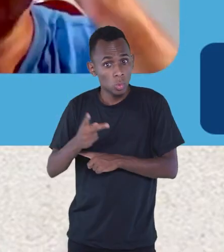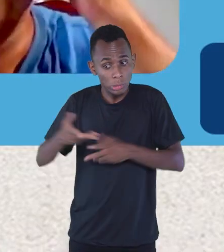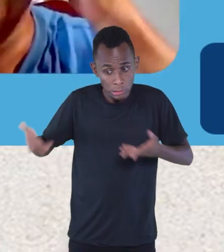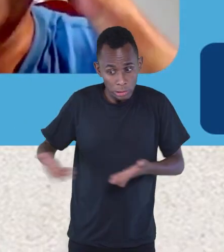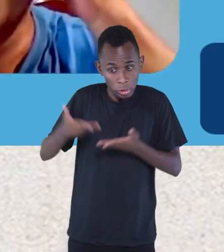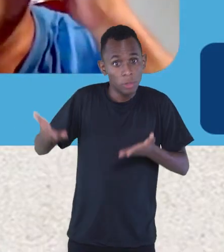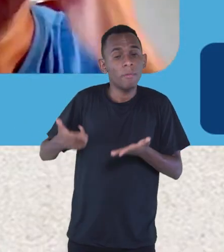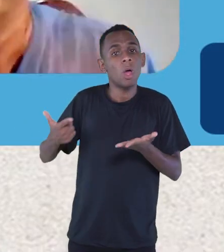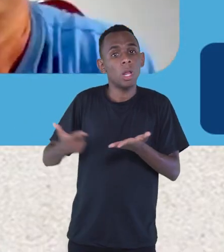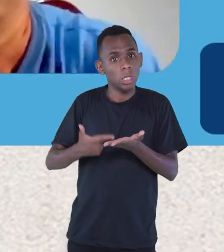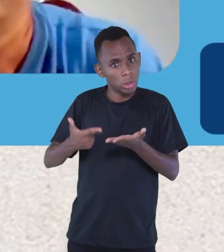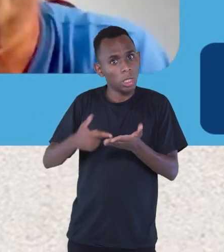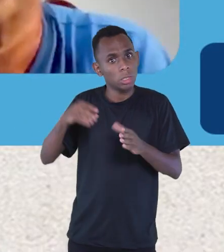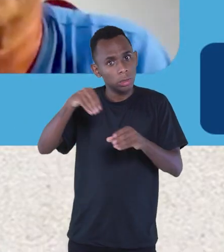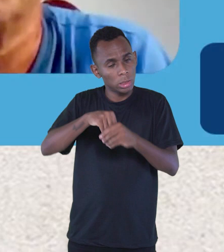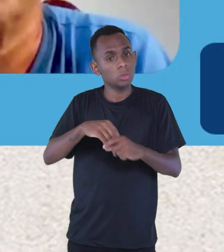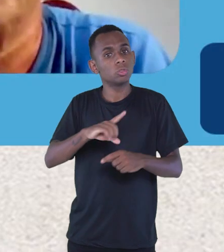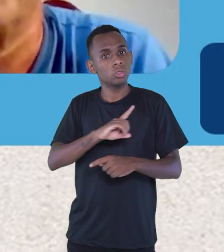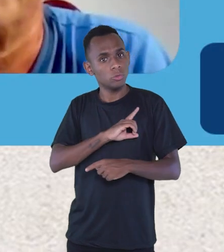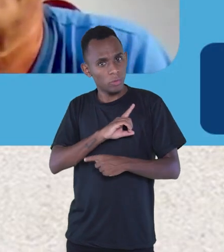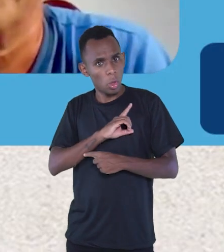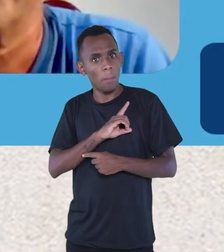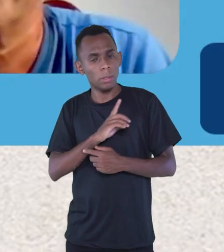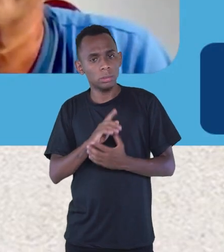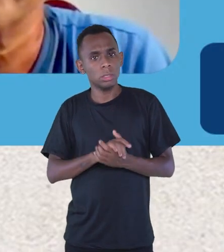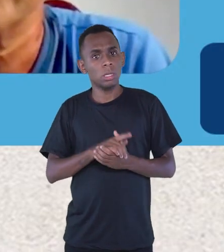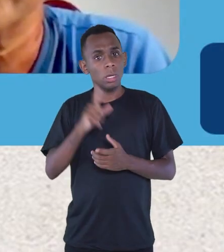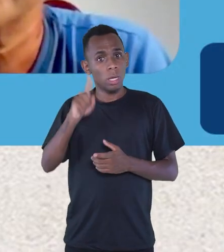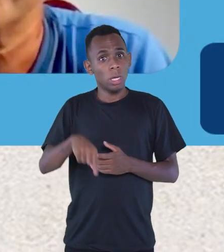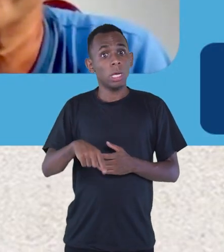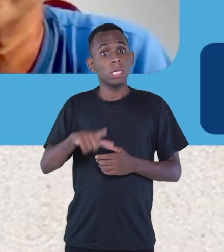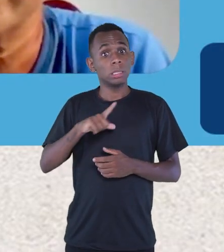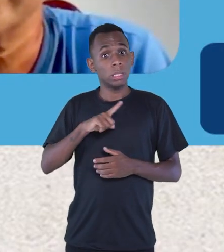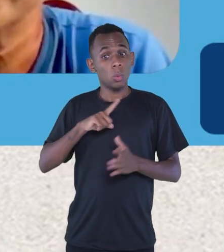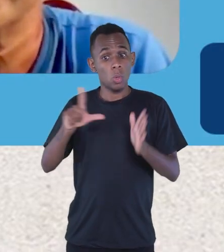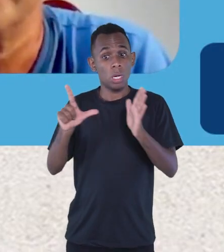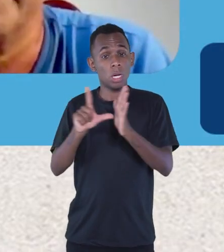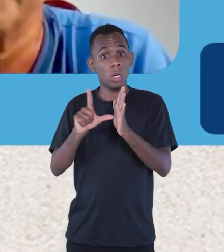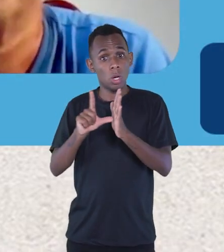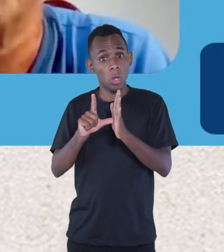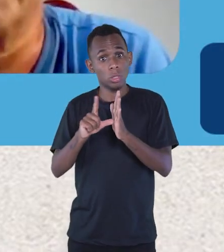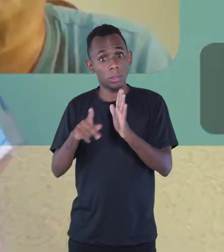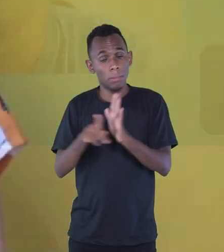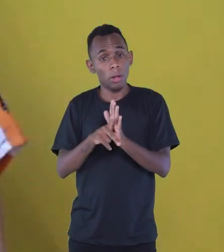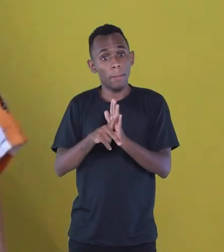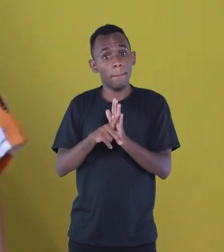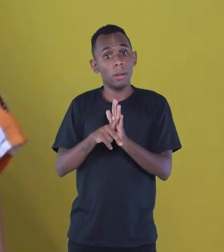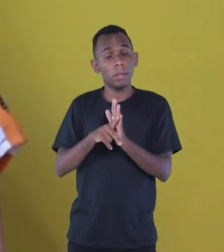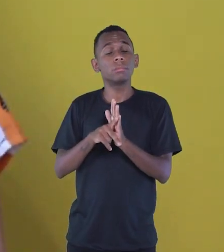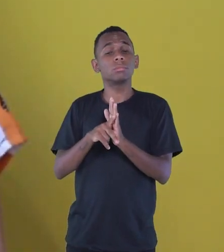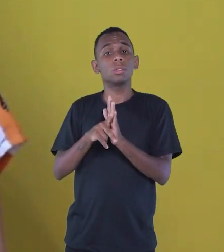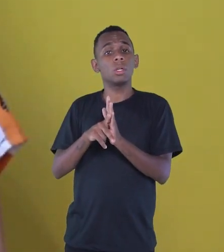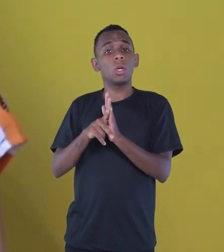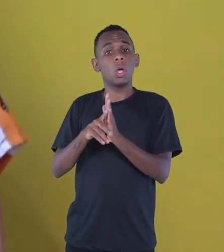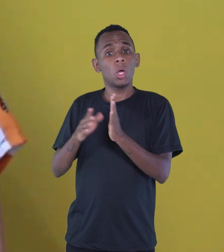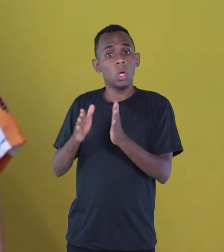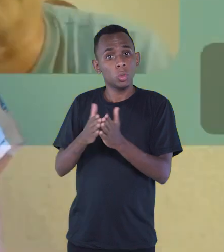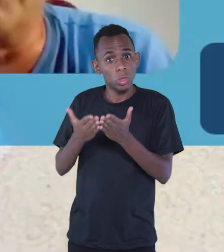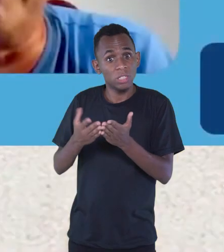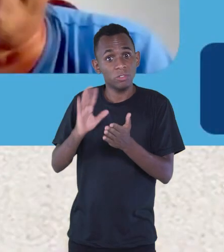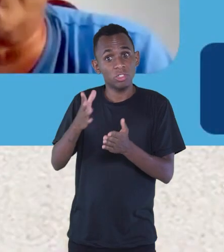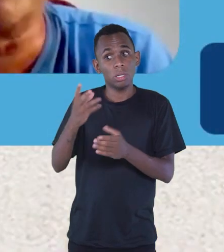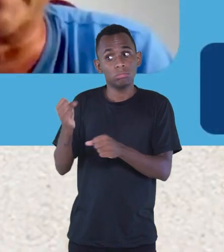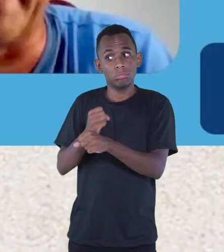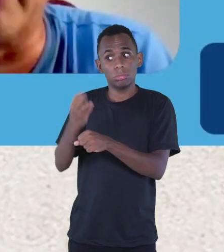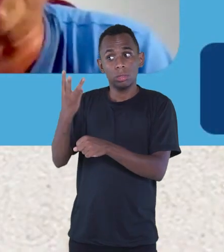literatura também na cidade. Eles têm uma livraria que completou 30 anos, a Boutique do Livro. E agora